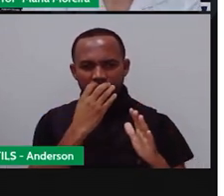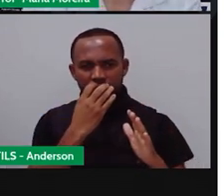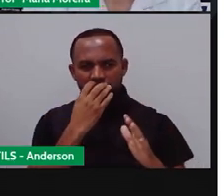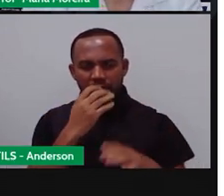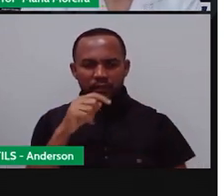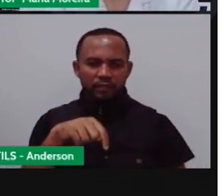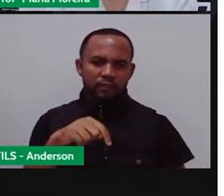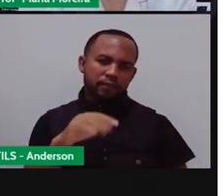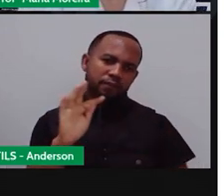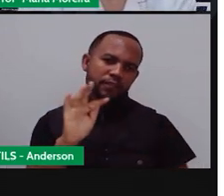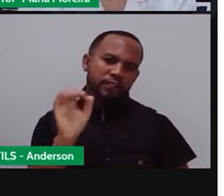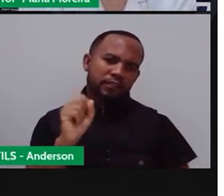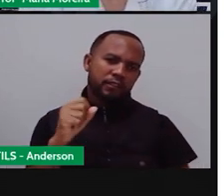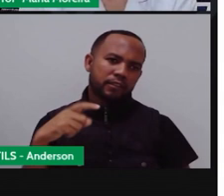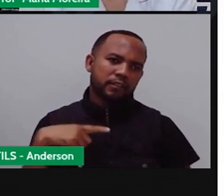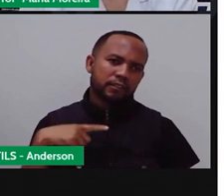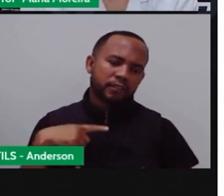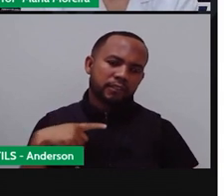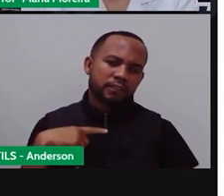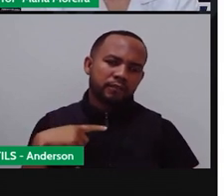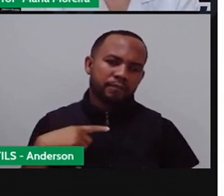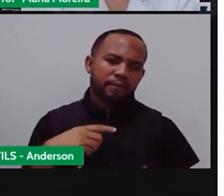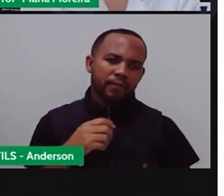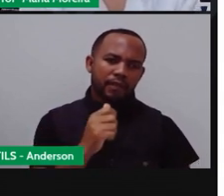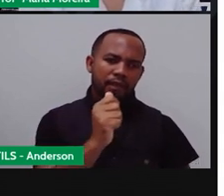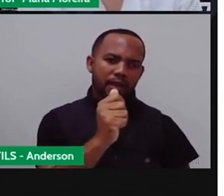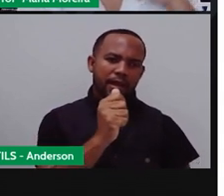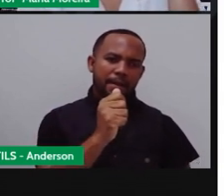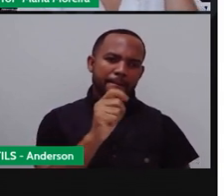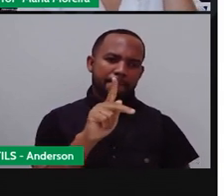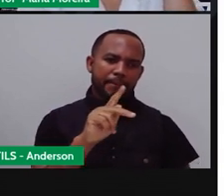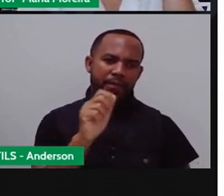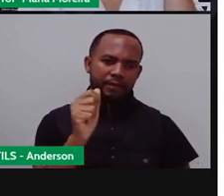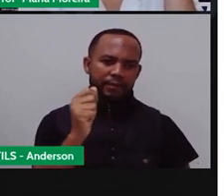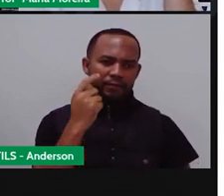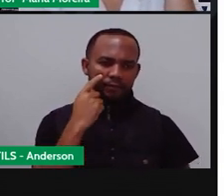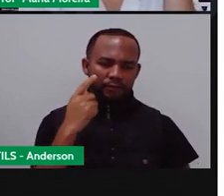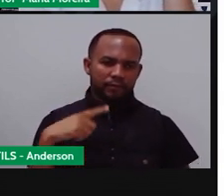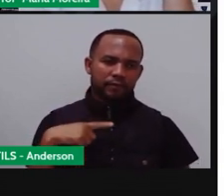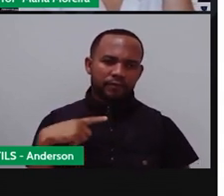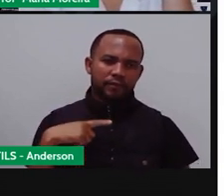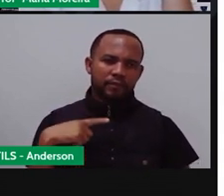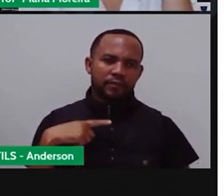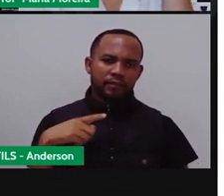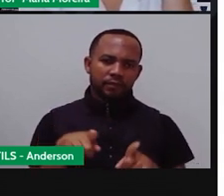de Feira de Santana, a tem a APA, não é isso? E tem a outra, né?